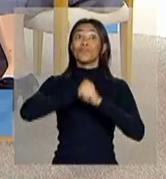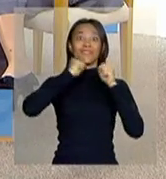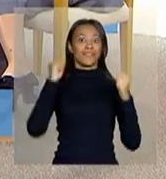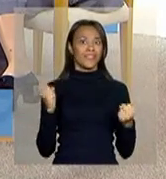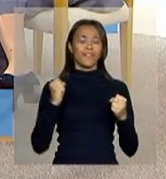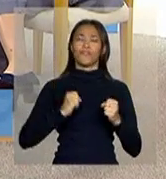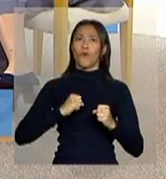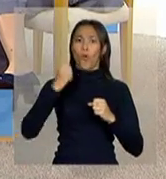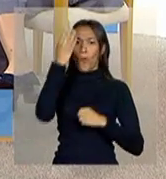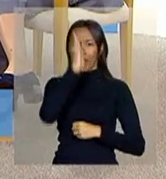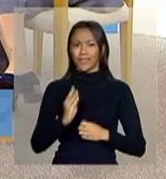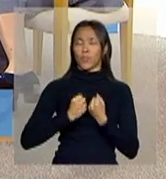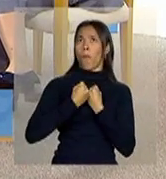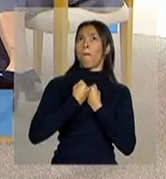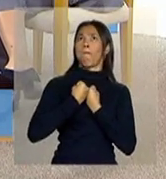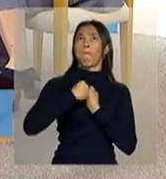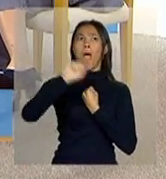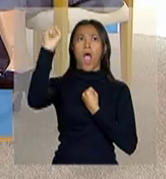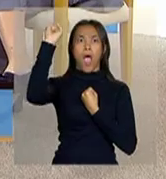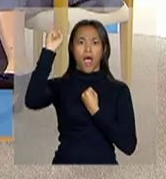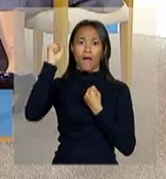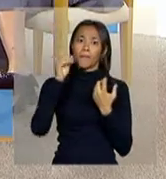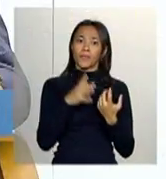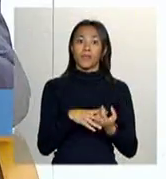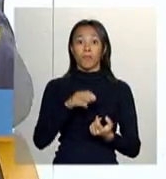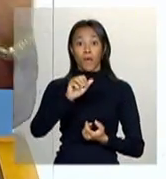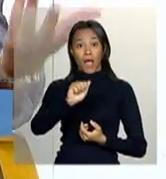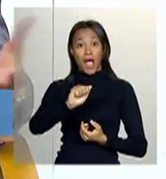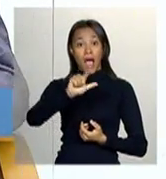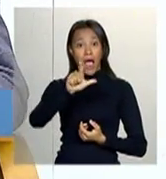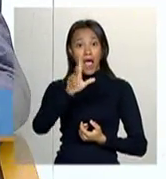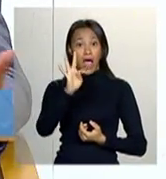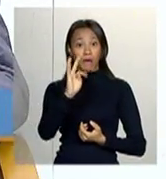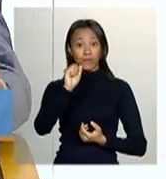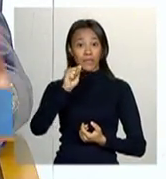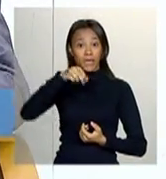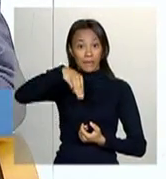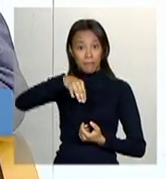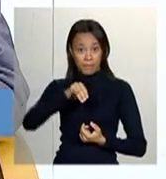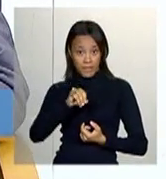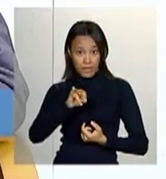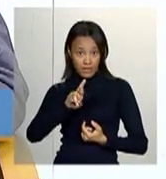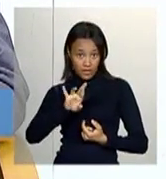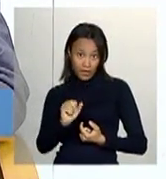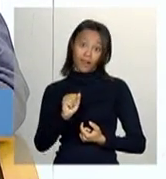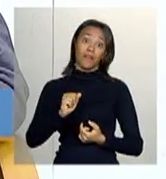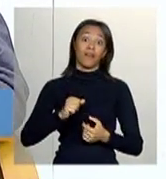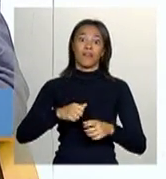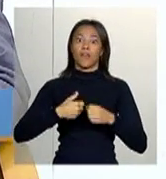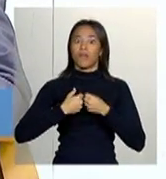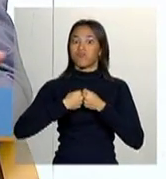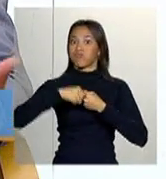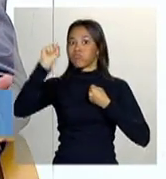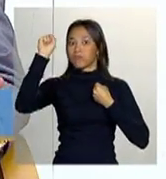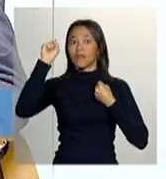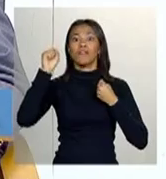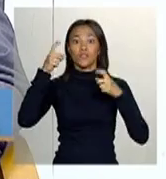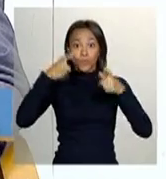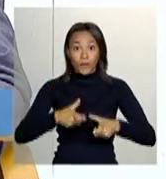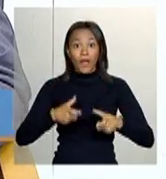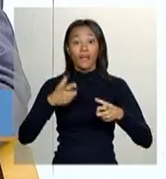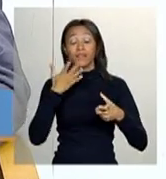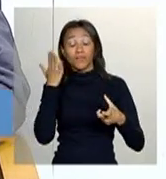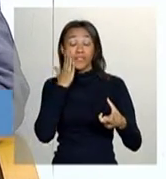territórios gigantescos, por exemplo, como Altamira, um maior que alguns países, talvez, então